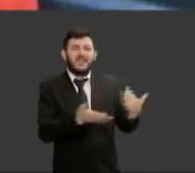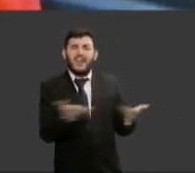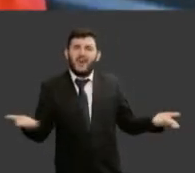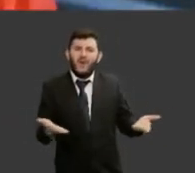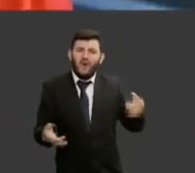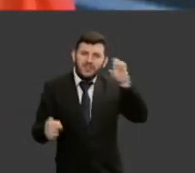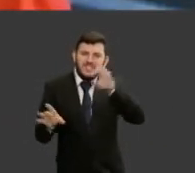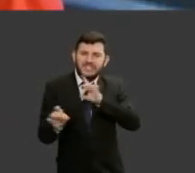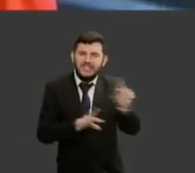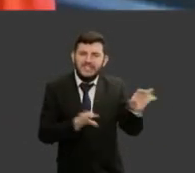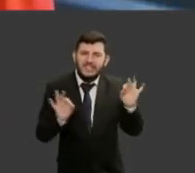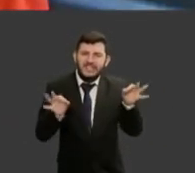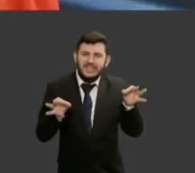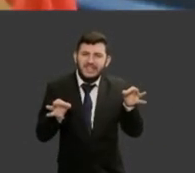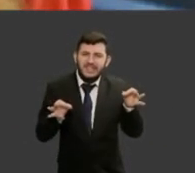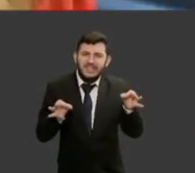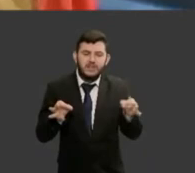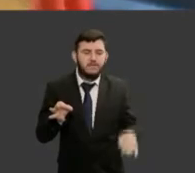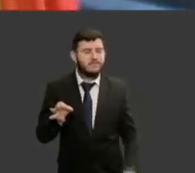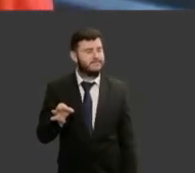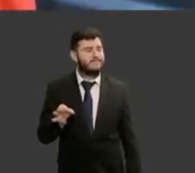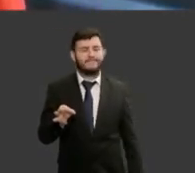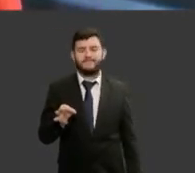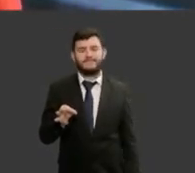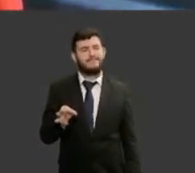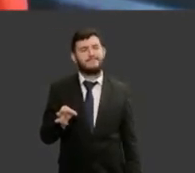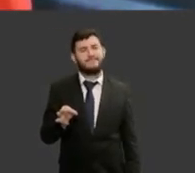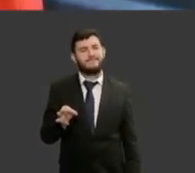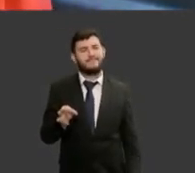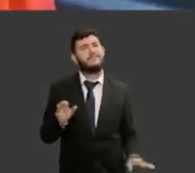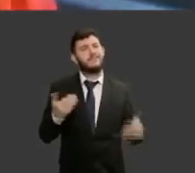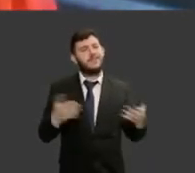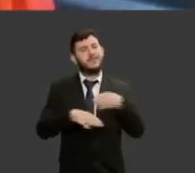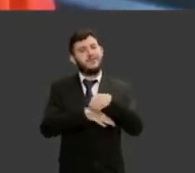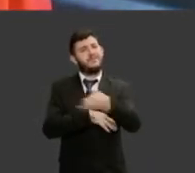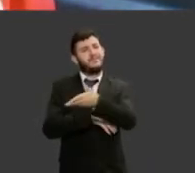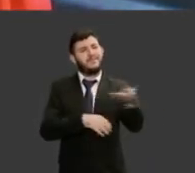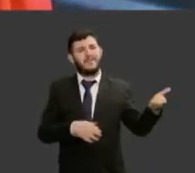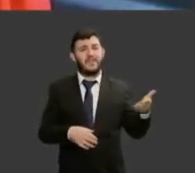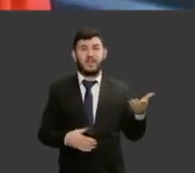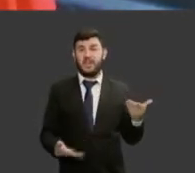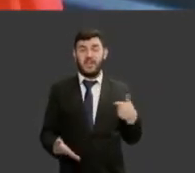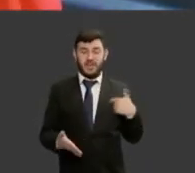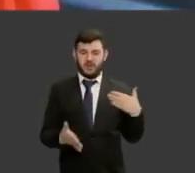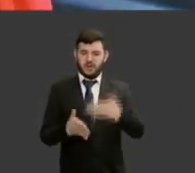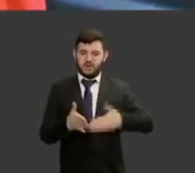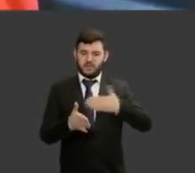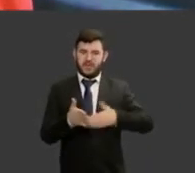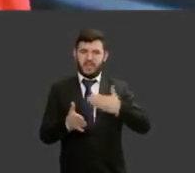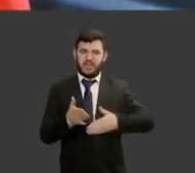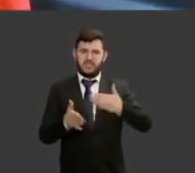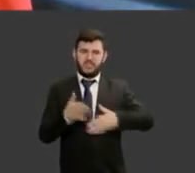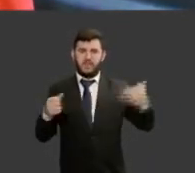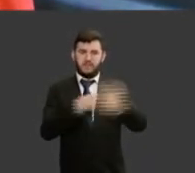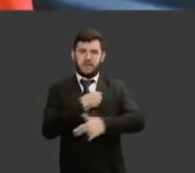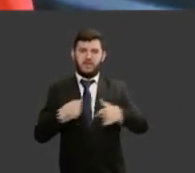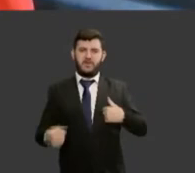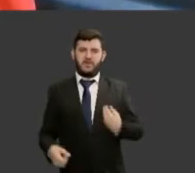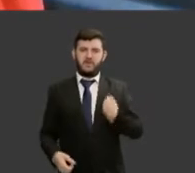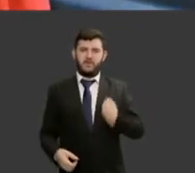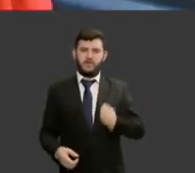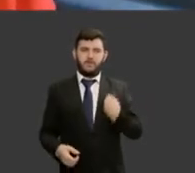dia a dia sem dúvida alguma e digo aos senhoras e aos senhores nunca fui impedida de estar aonde desejei estar